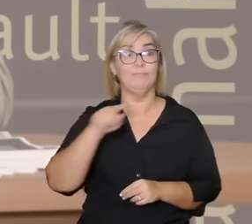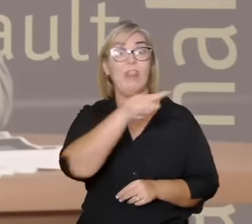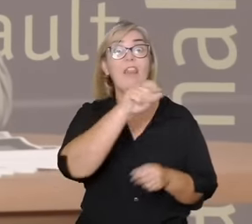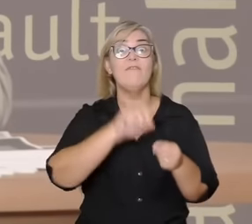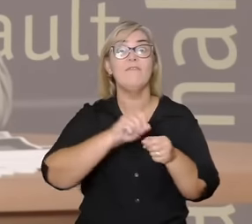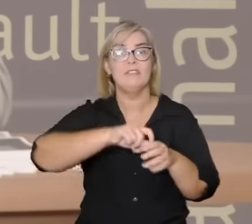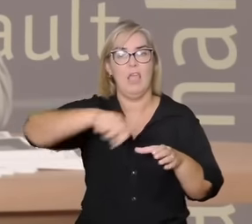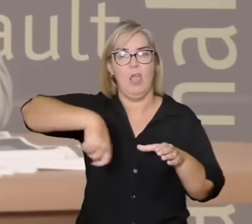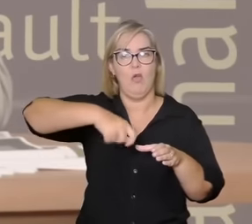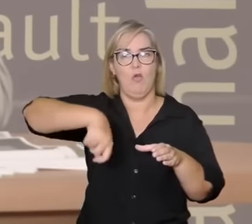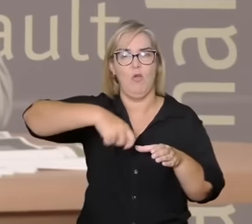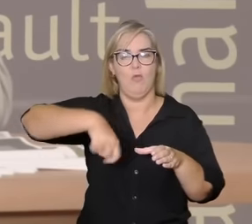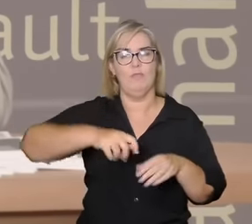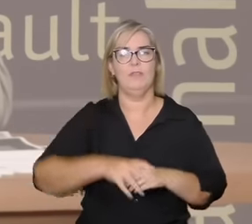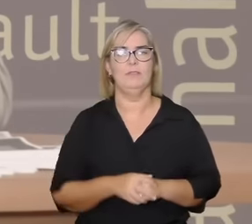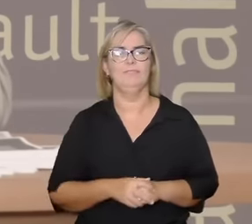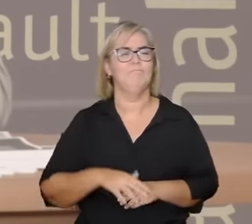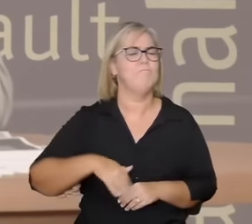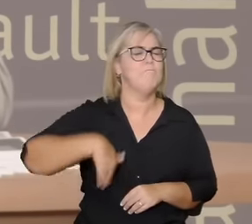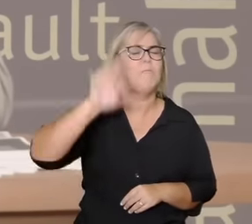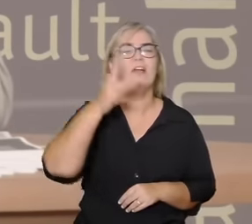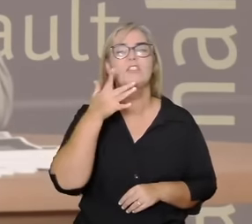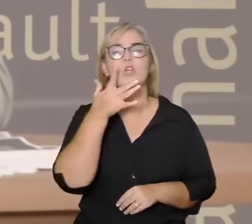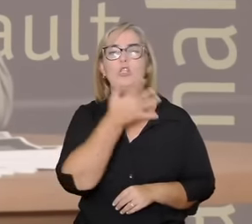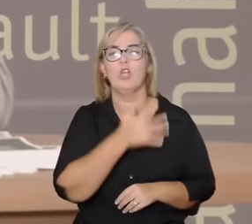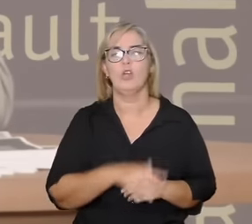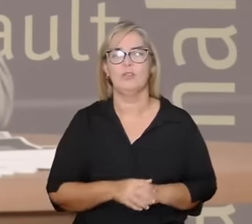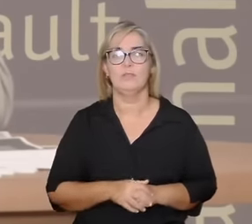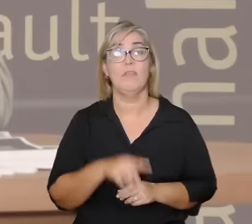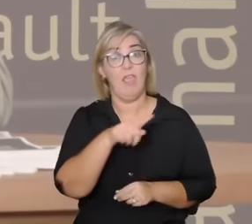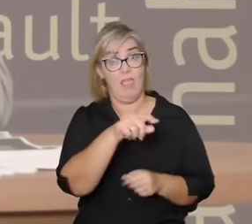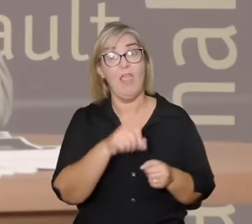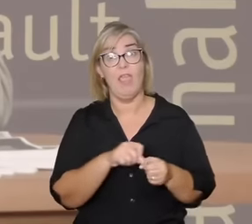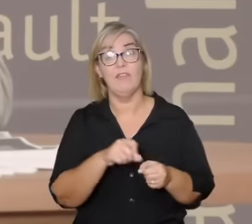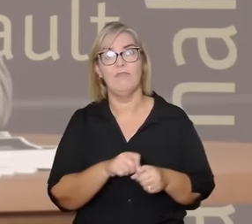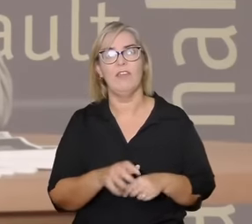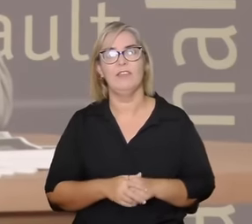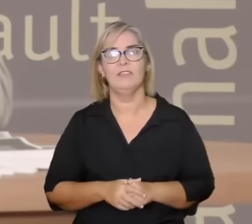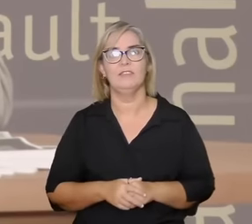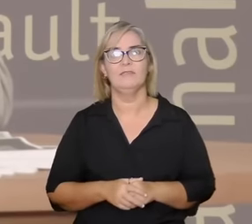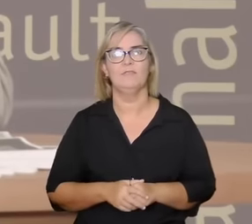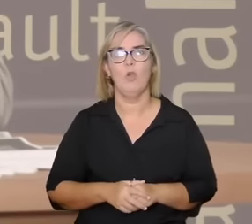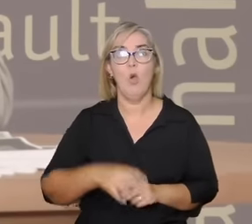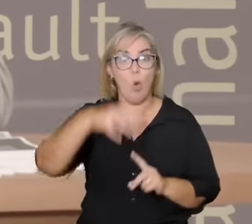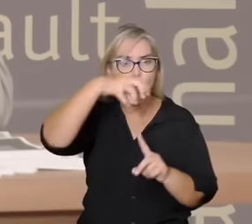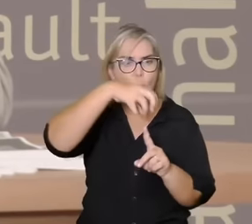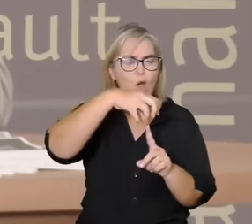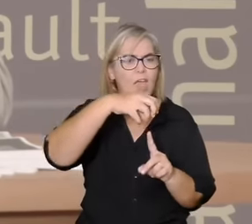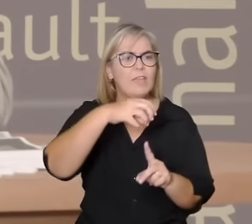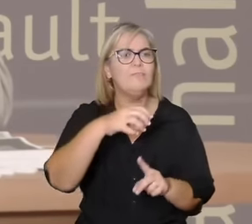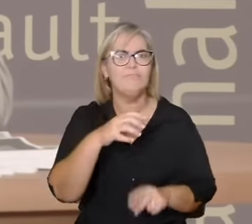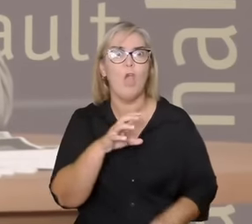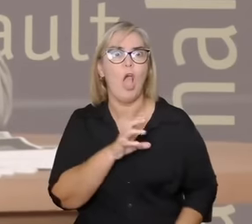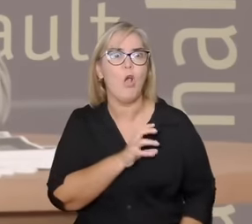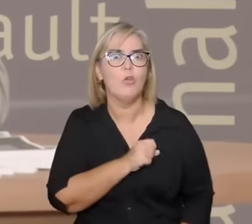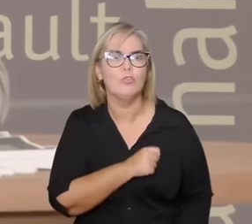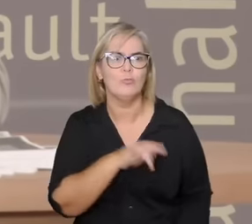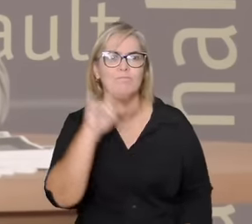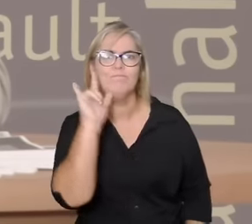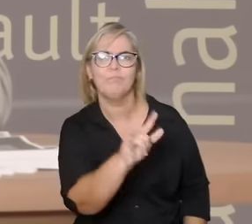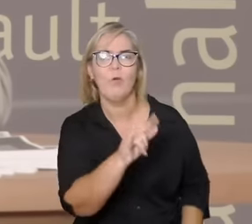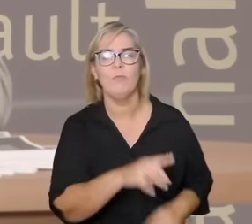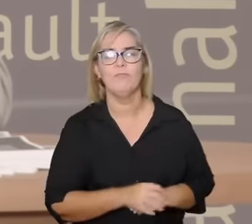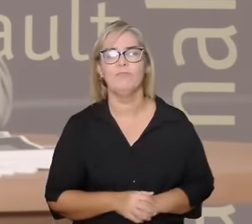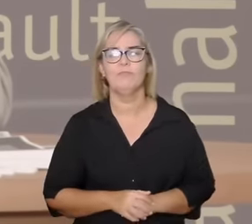língua de touro cunhame o rei comeu e gostou então o rei faz um novo desafio e faça a pior